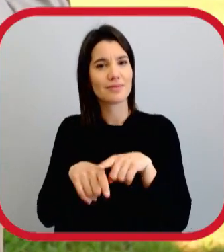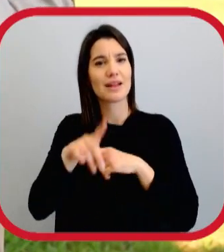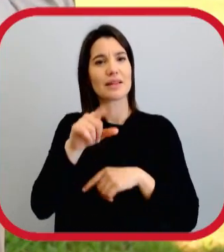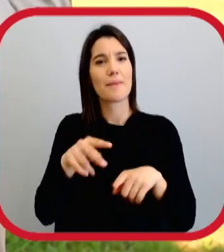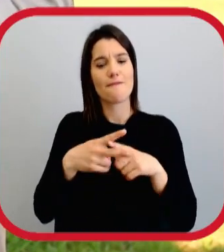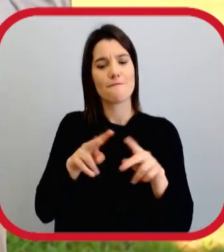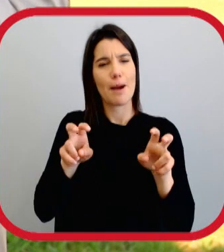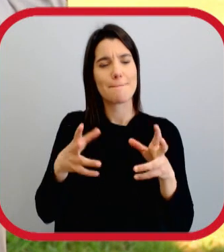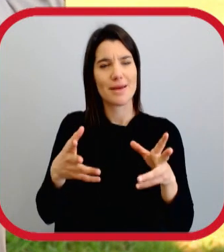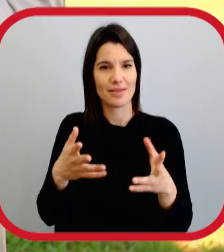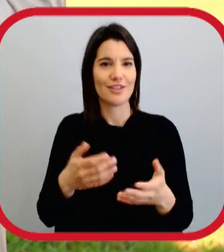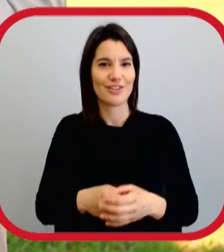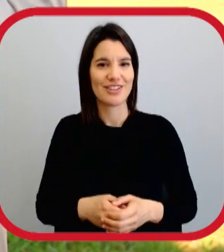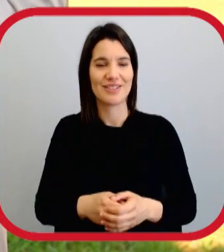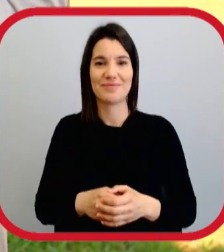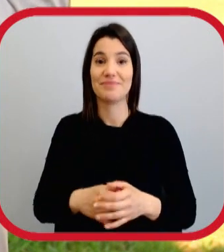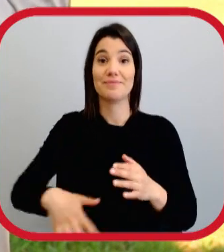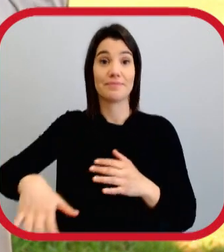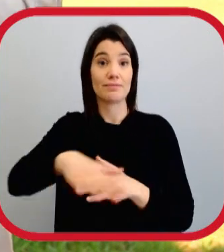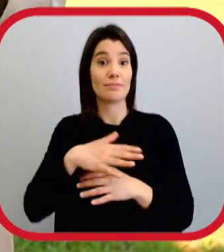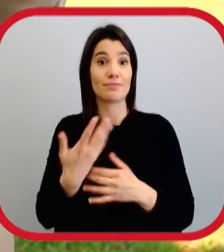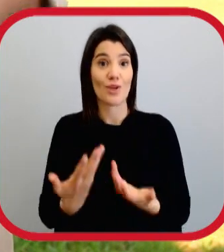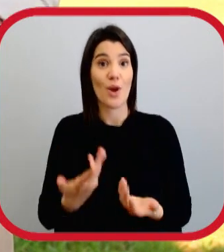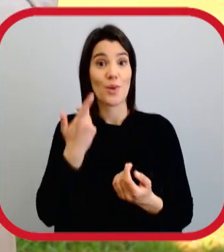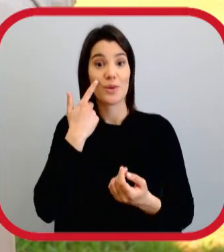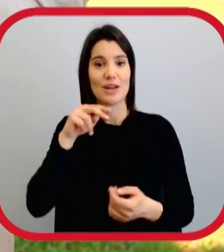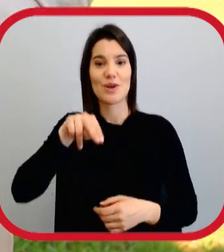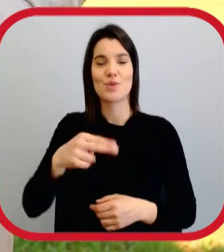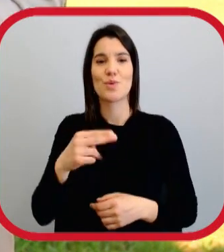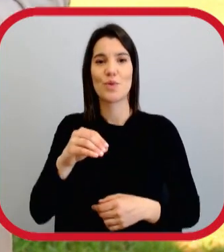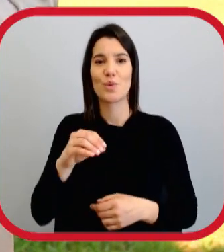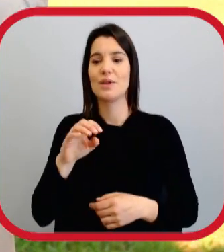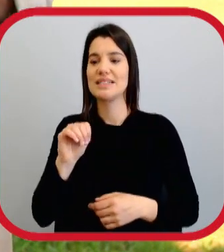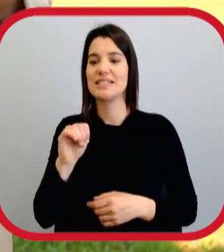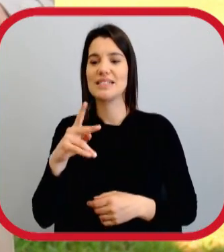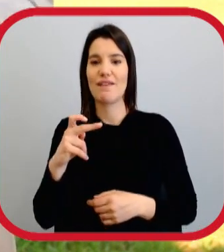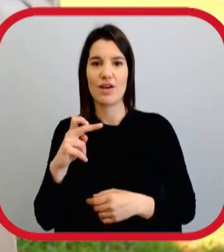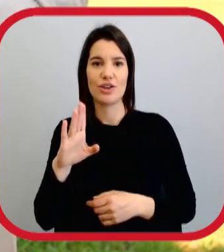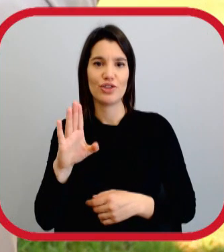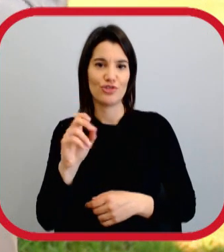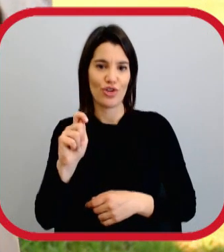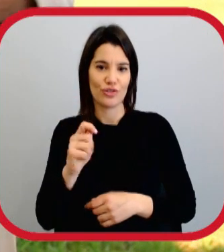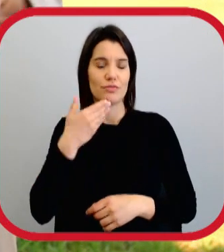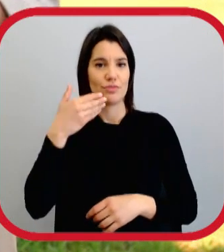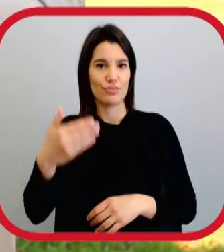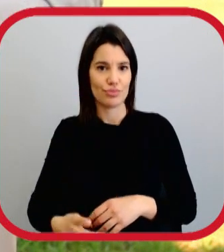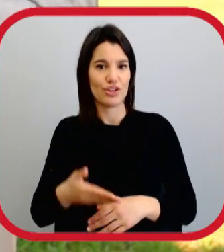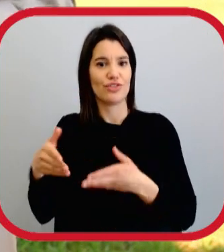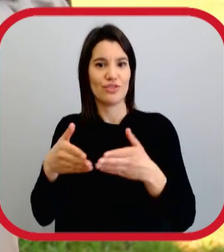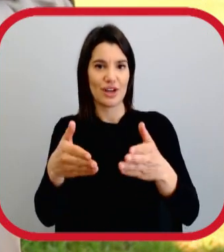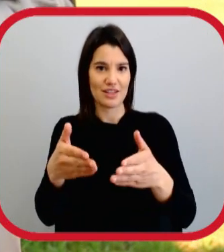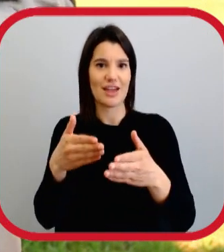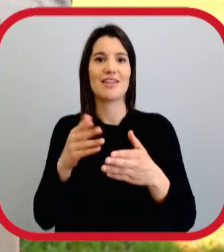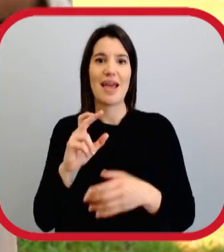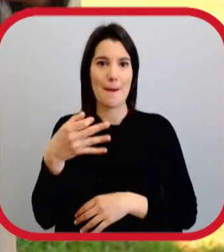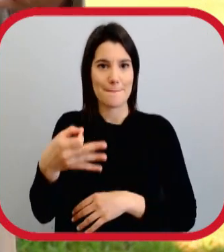da comunicação política e das ferramentas que se utilizam. No MEDIT ficamos a conhecer Nuno da Silva Jorge, mestre em Gestão